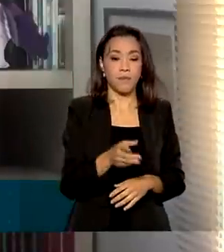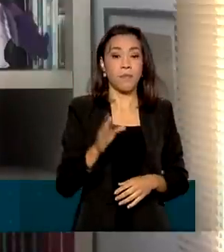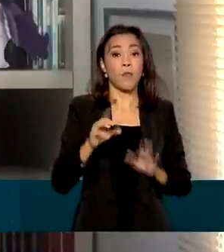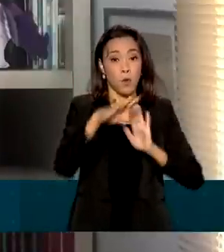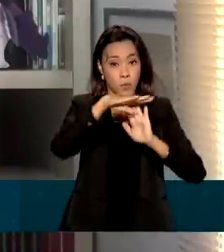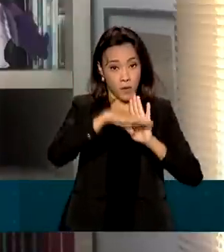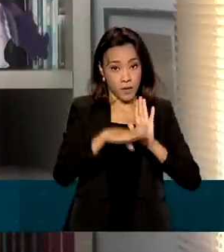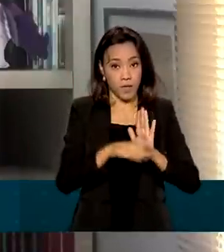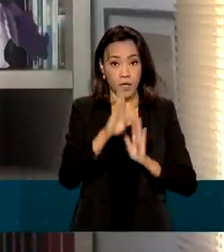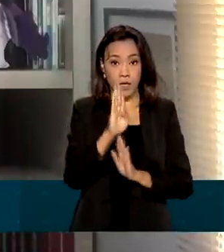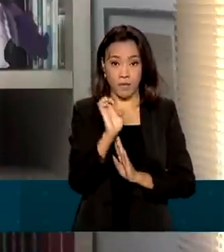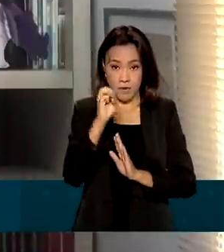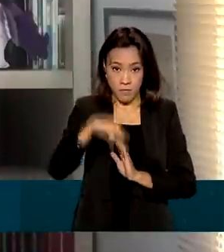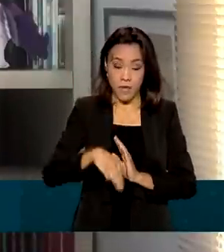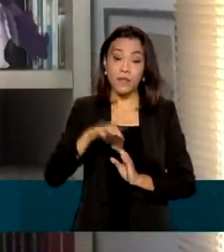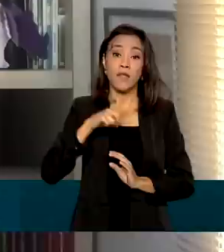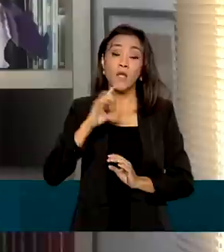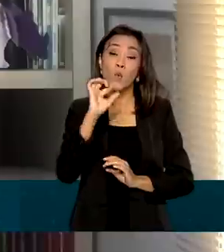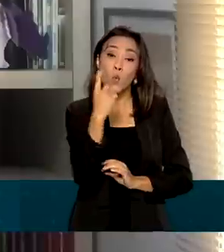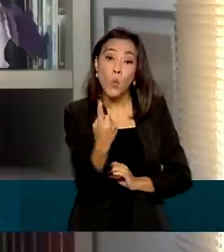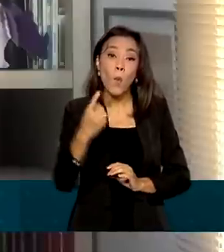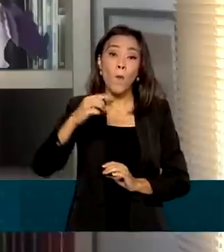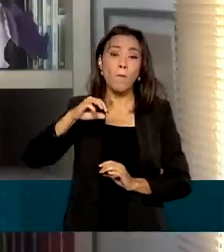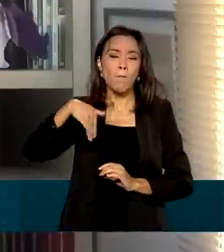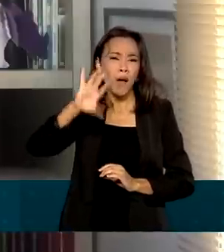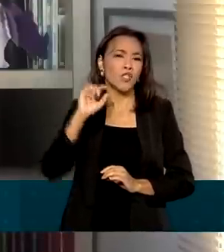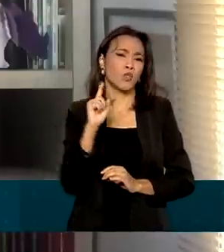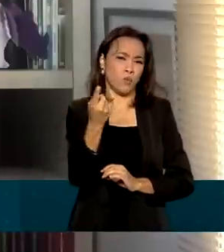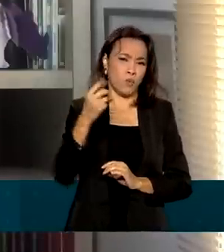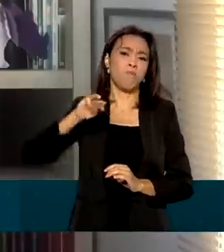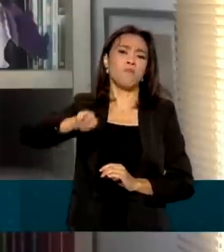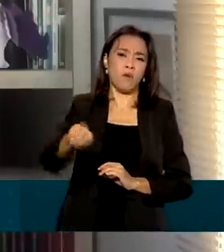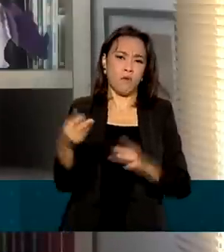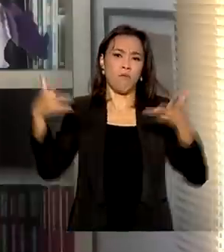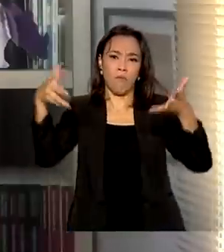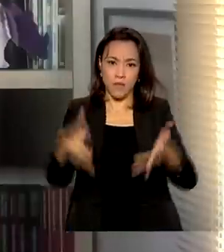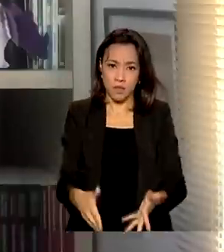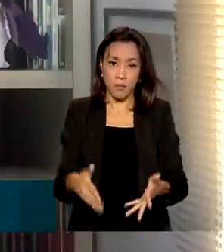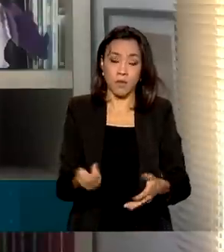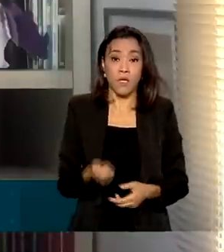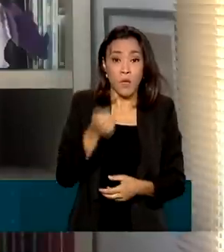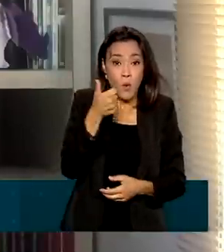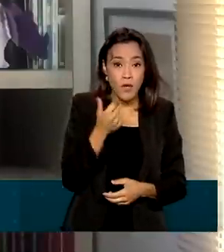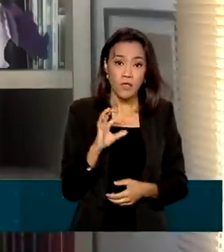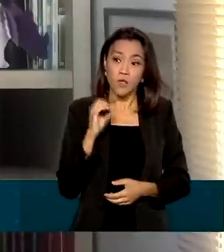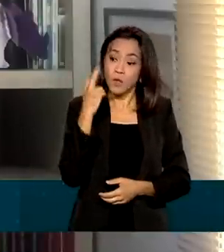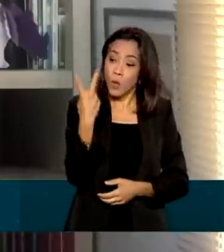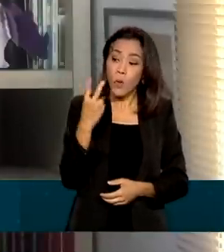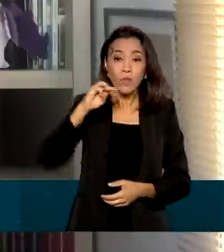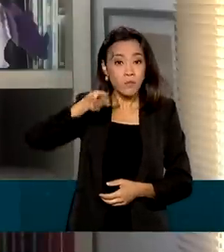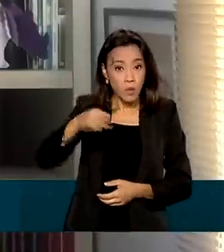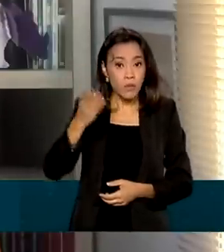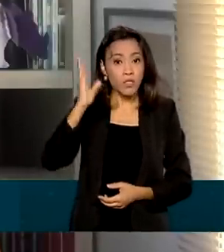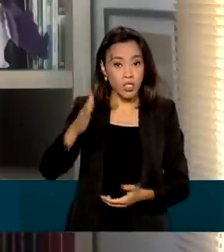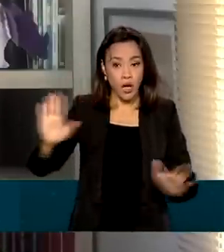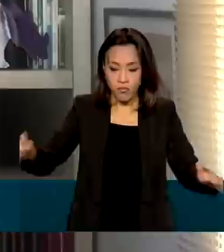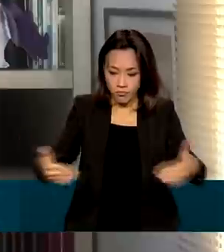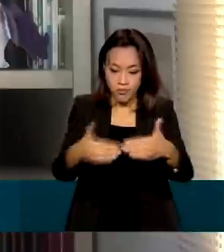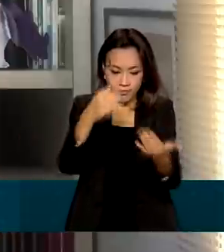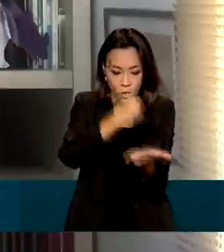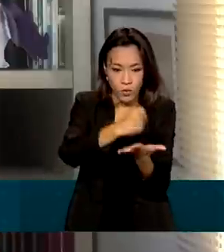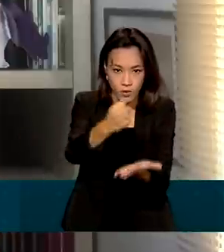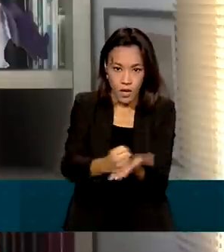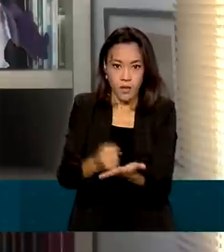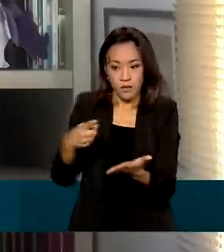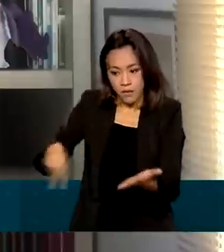1 milhão e 800 mil trabalhadores participantes e quase 2 milhões de contratos celebrados. Segundo